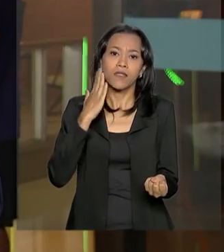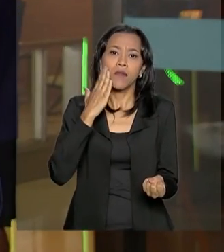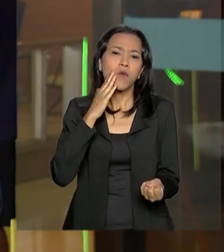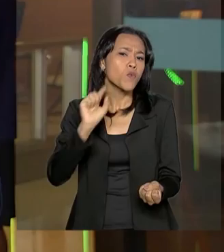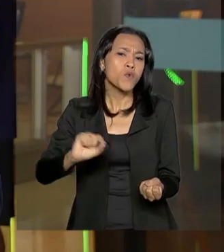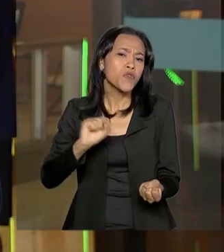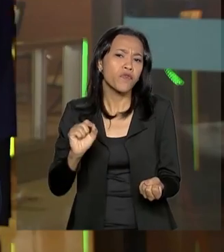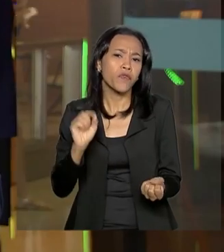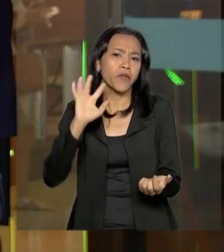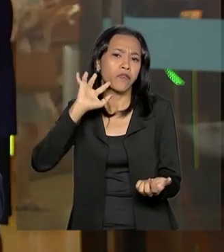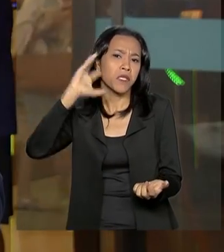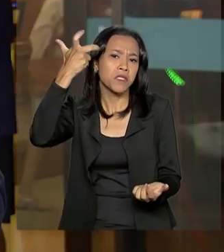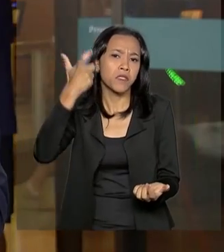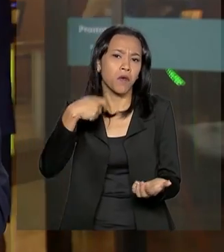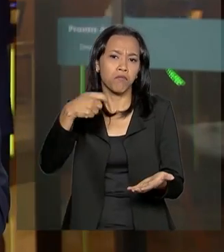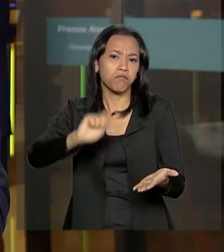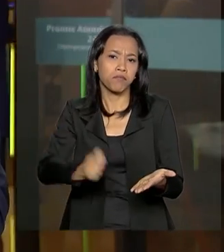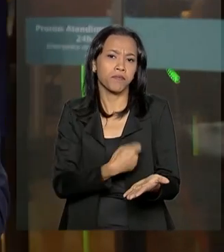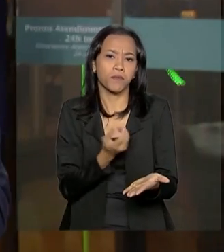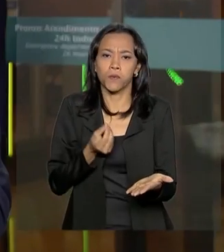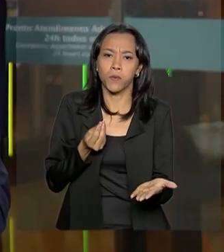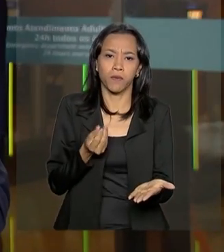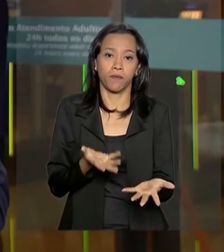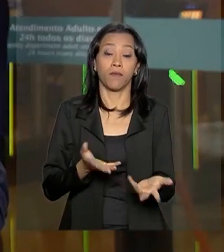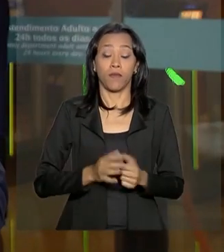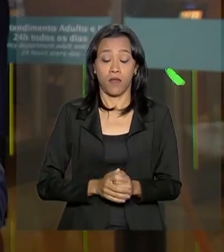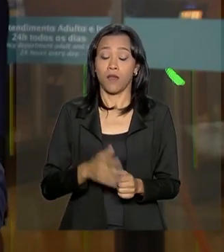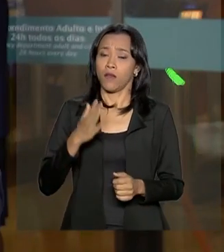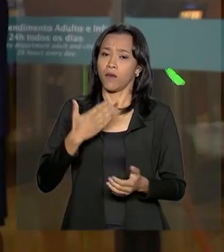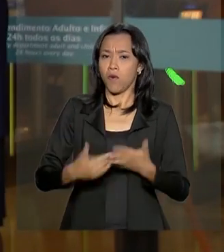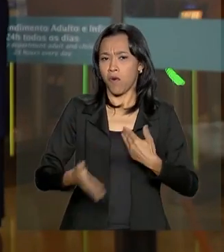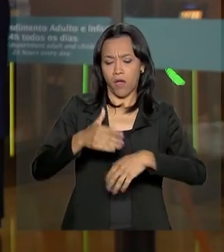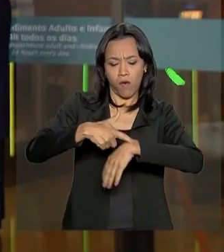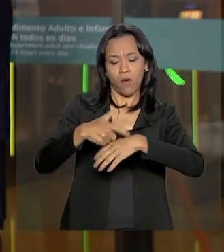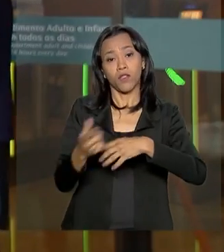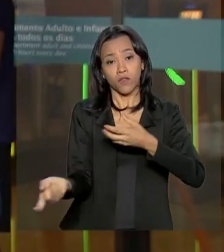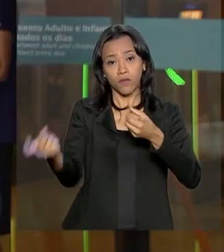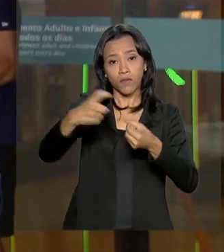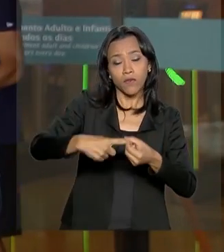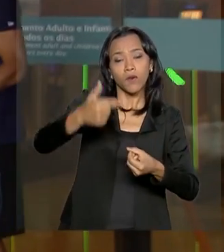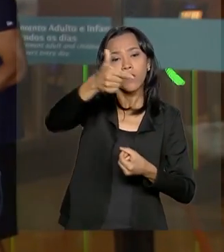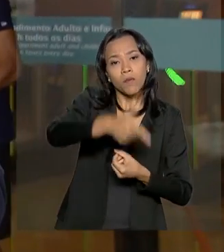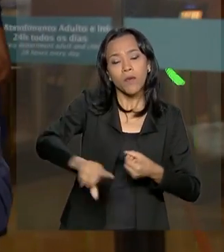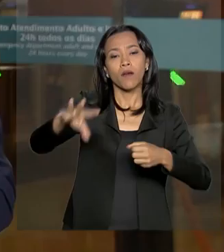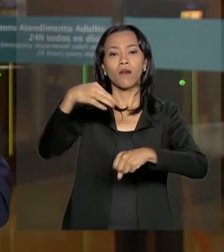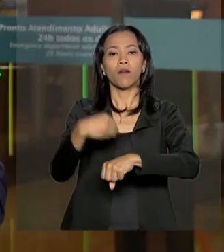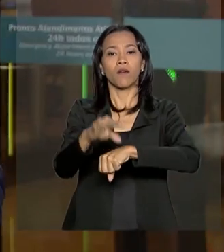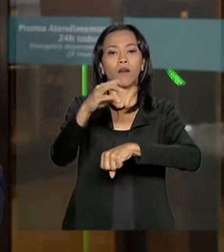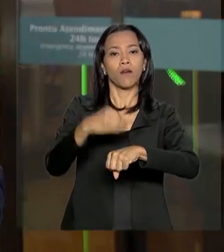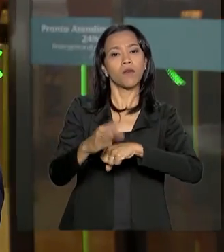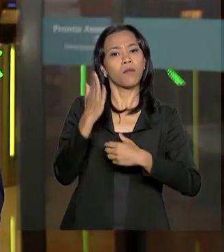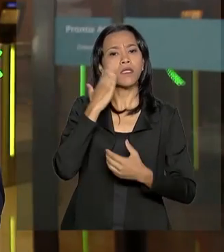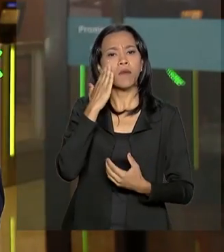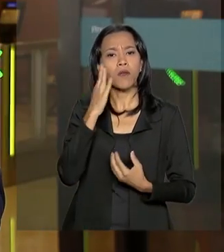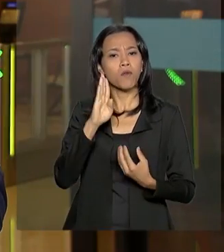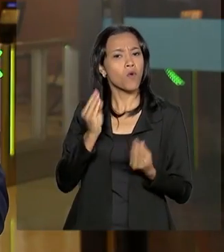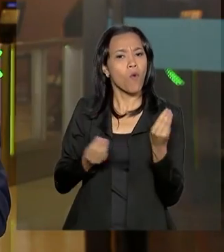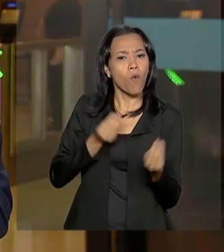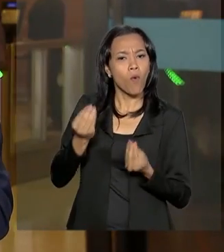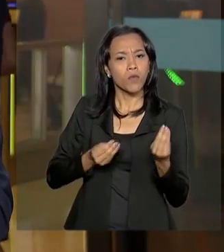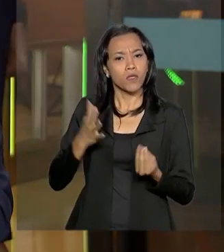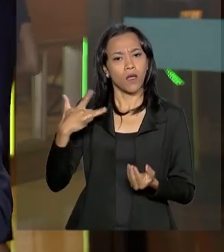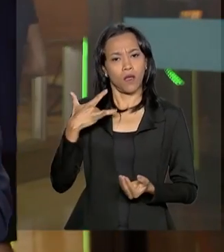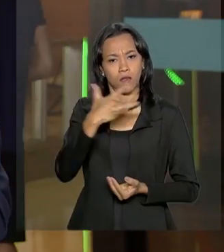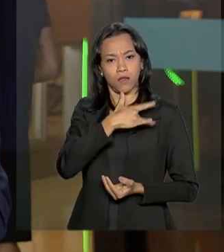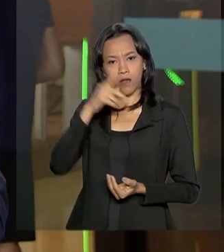administrativos foram esses. Voltamos a qualquer momento aqui do hospital com mais informações a respeito do estado de saúde do